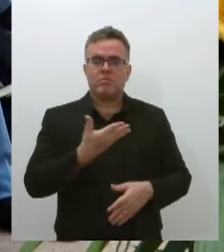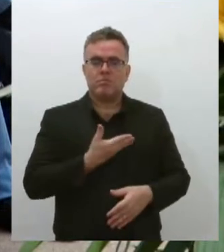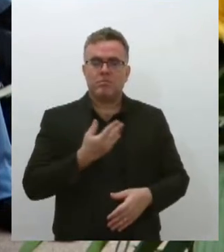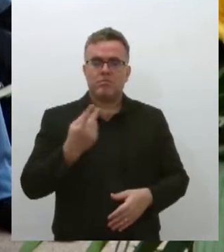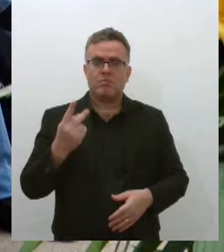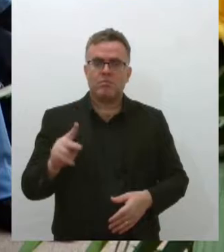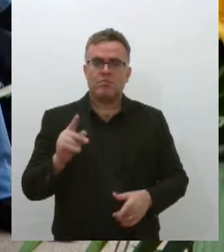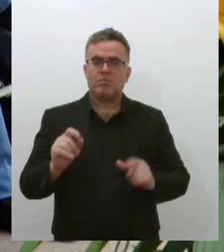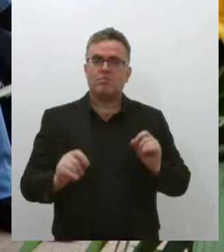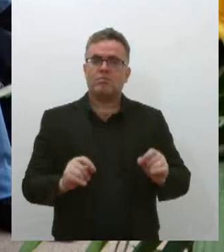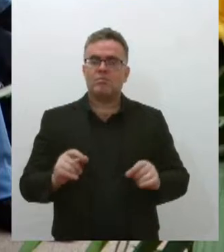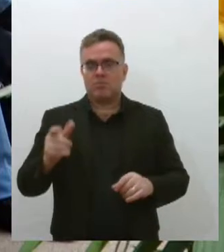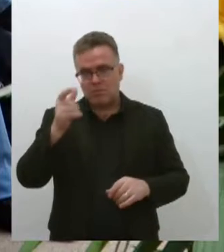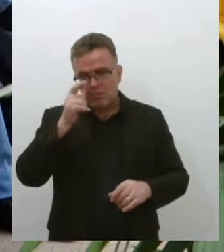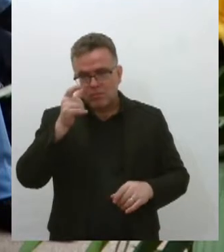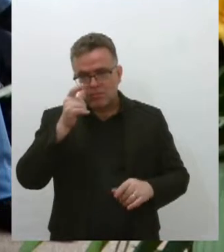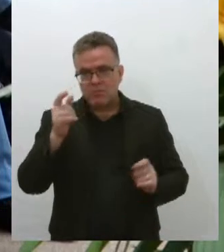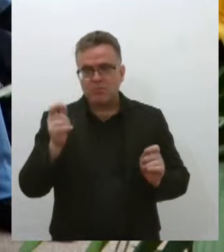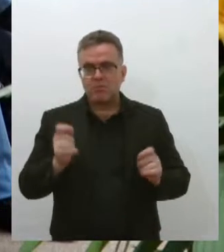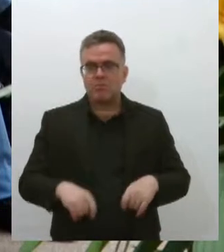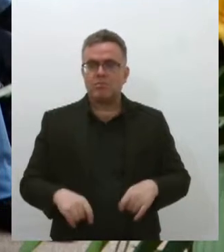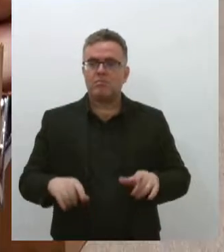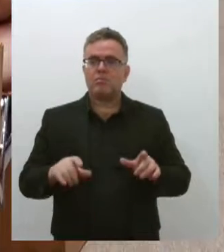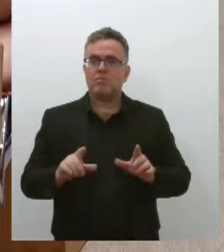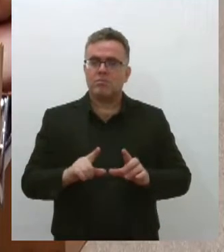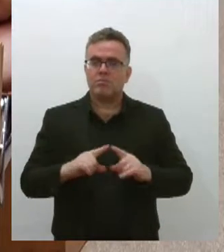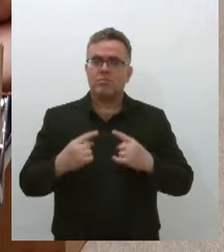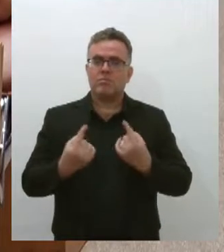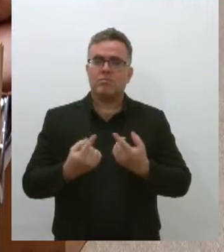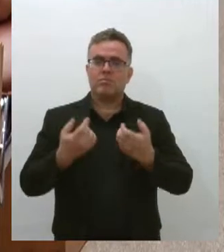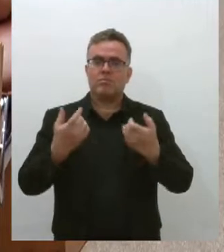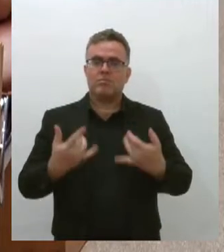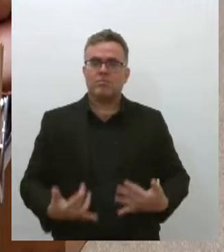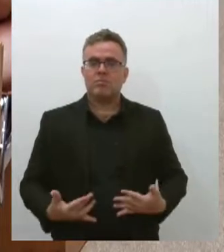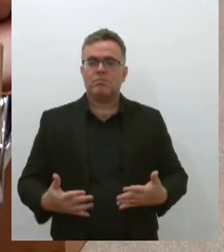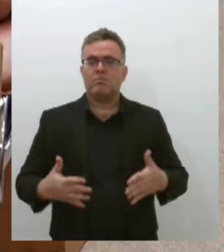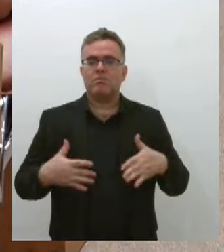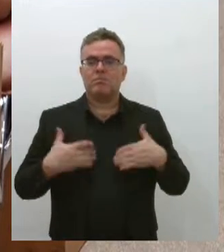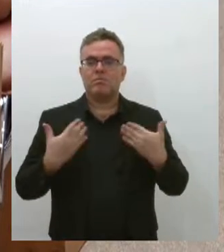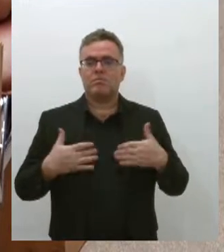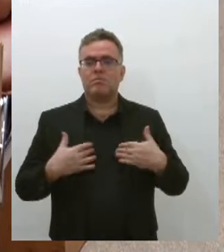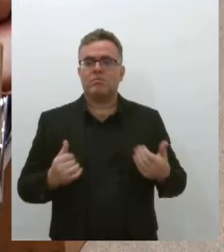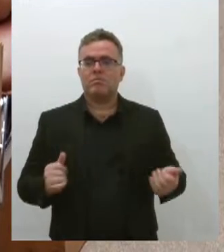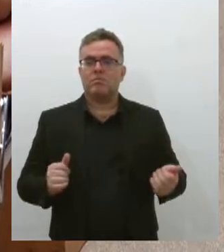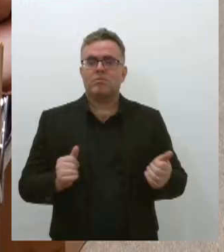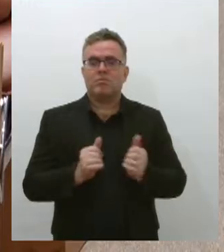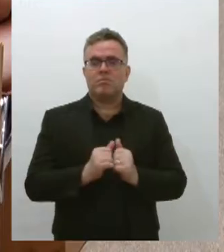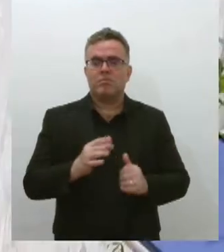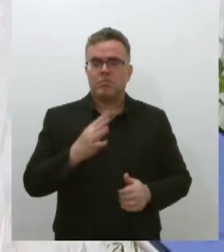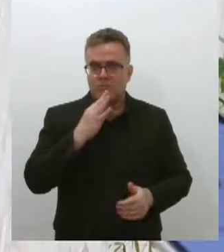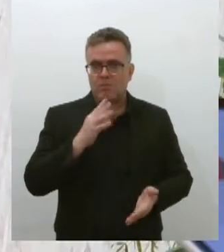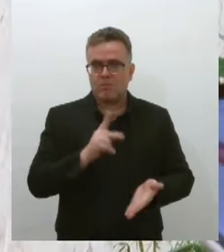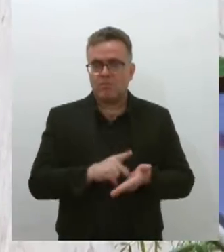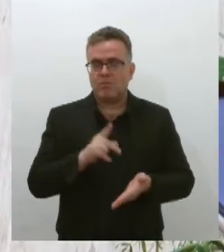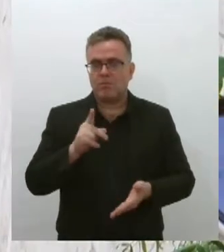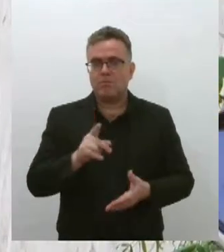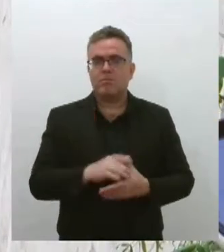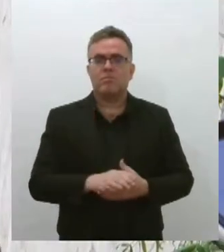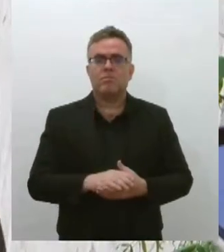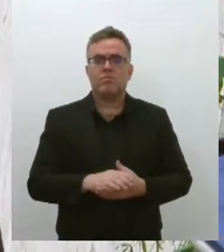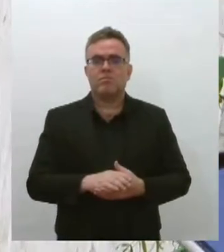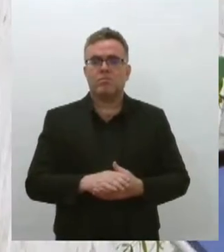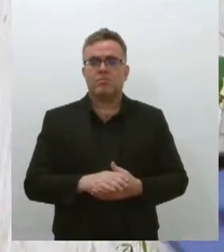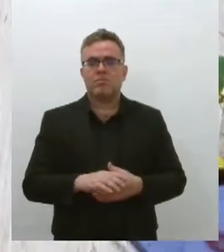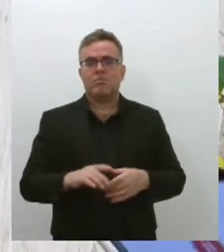acompanharam a solenidade e falaram da alegria pelo reconhecimento da alese. Cada título de